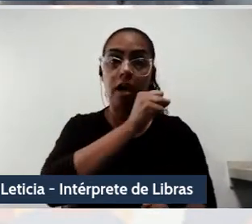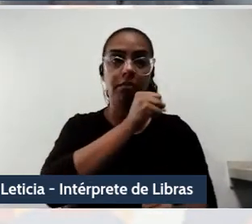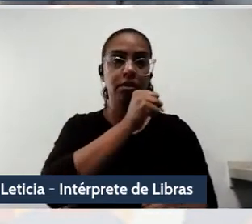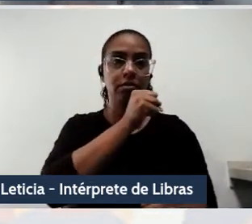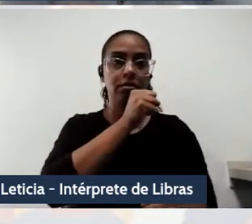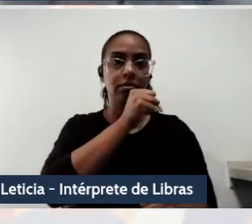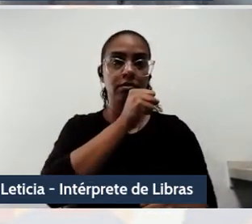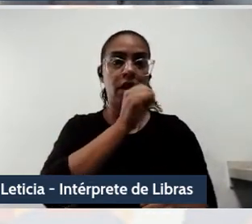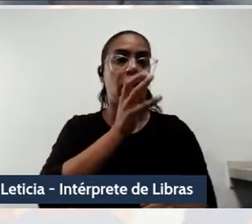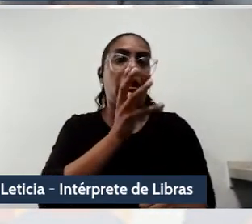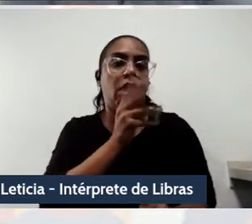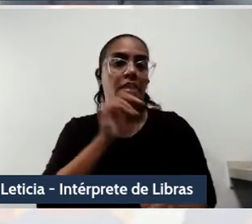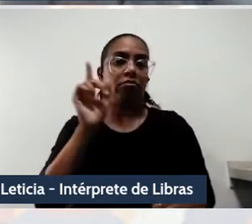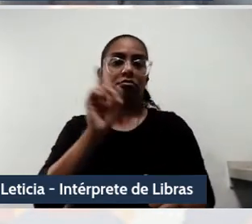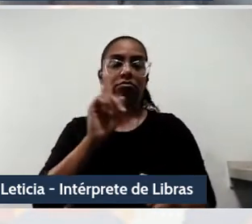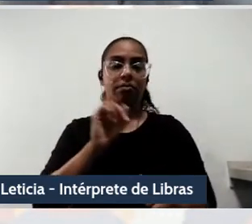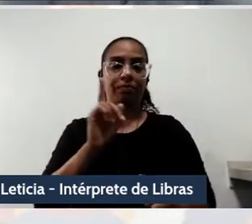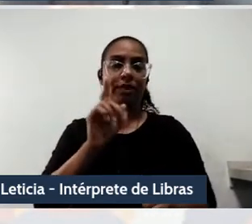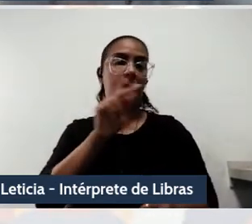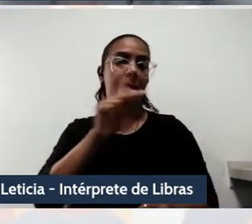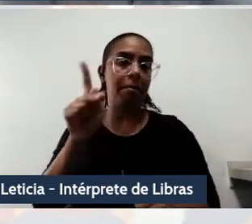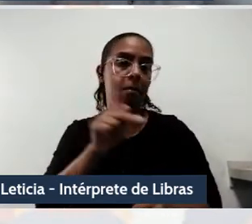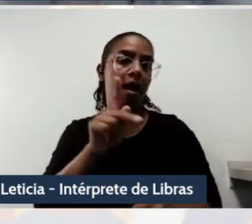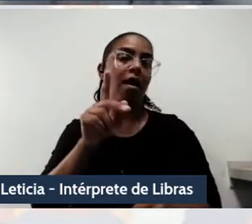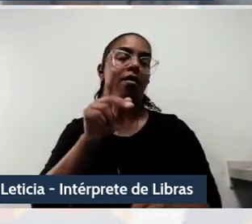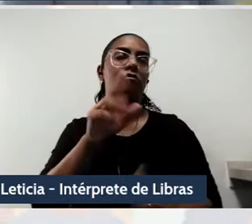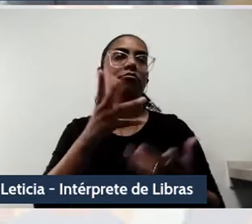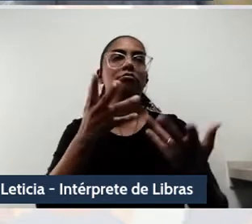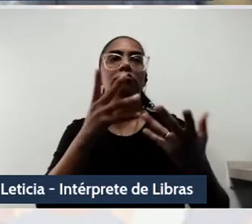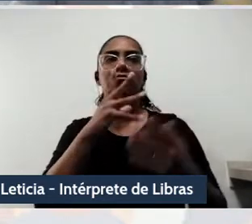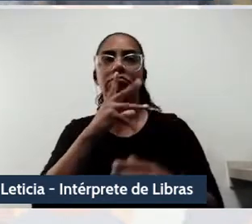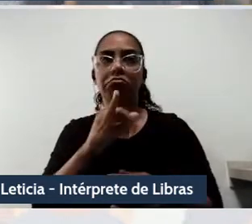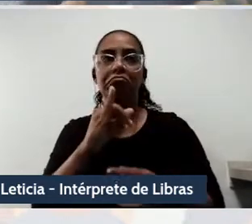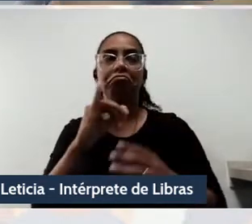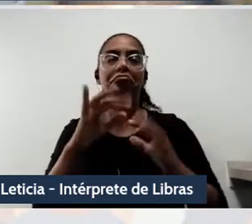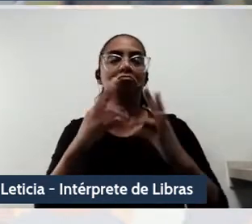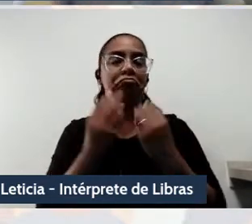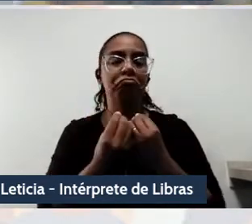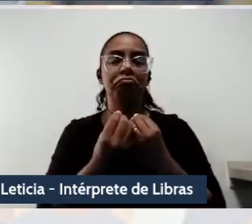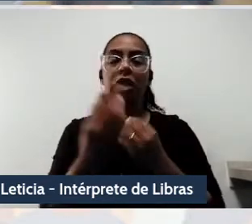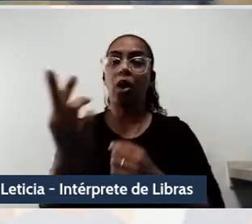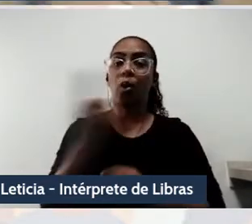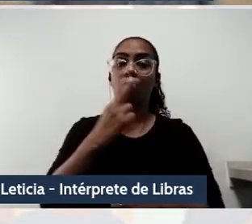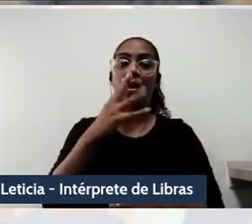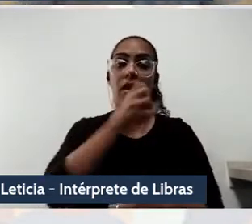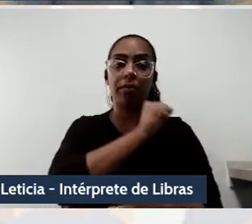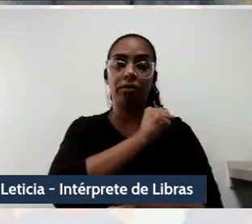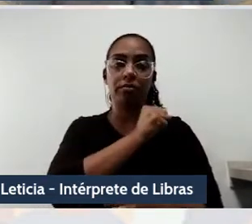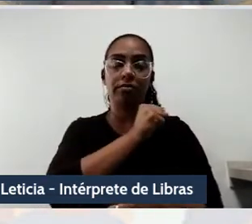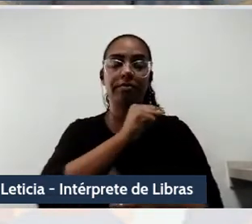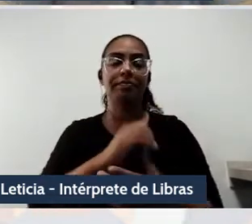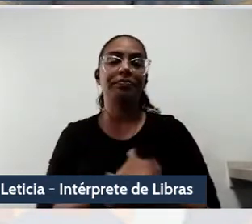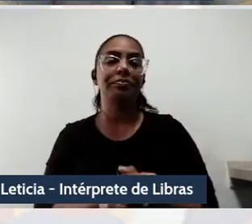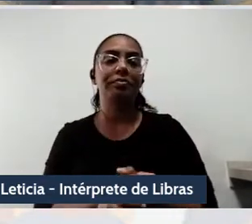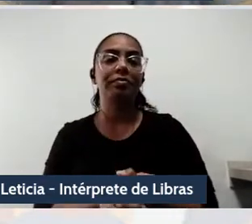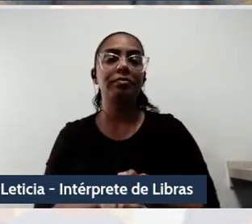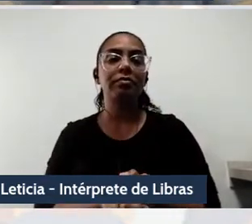de seus pais e professores, ensejando, portanto, uma percepção ciborgue do outro como máquina.